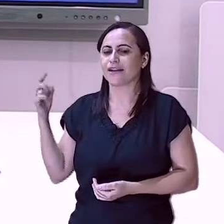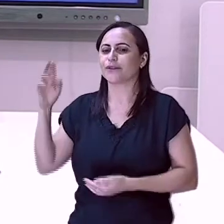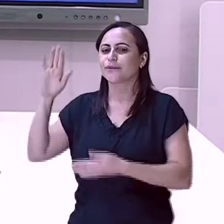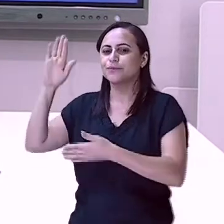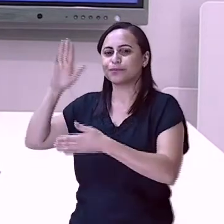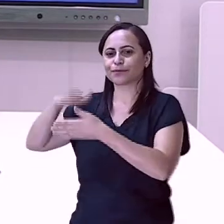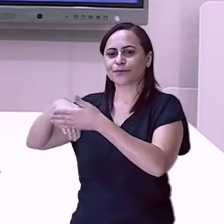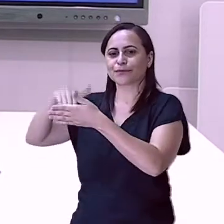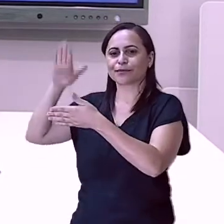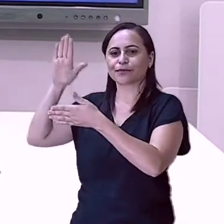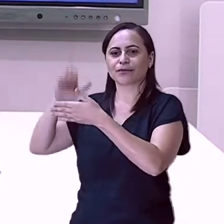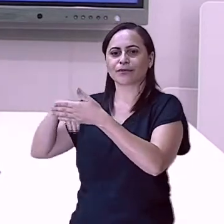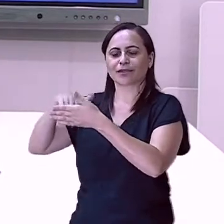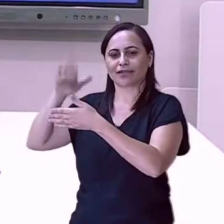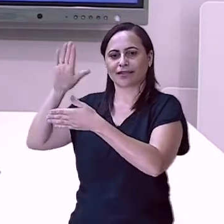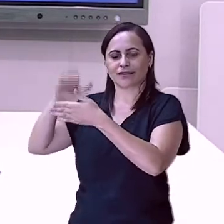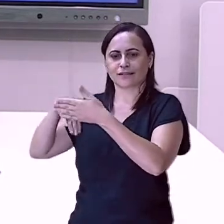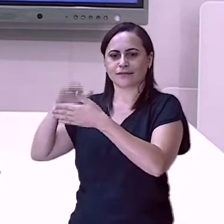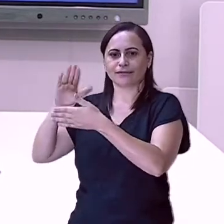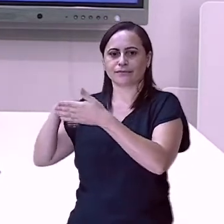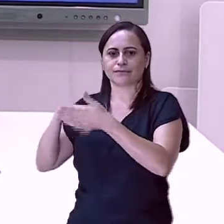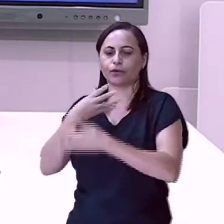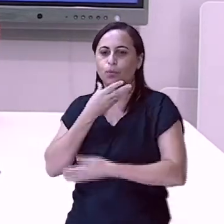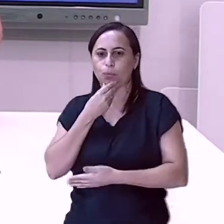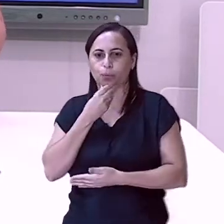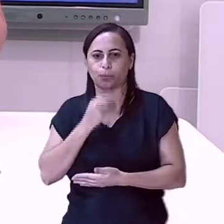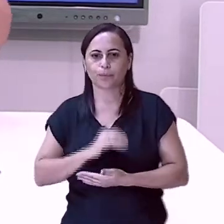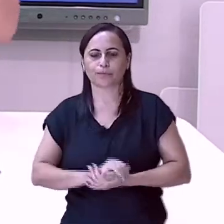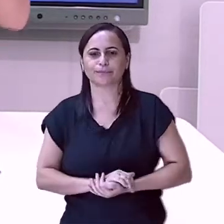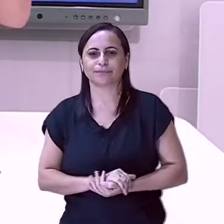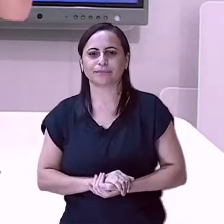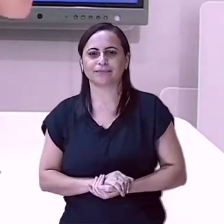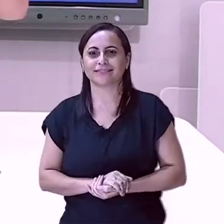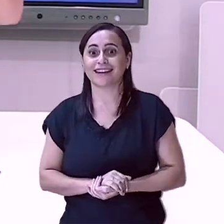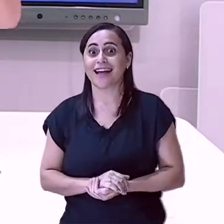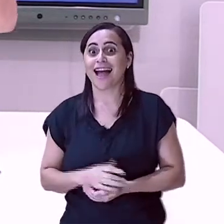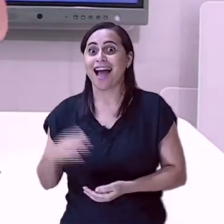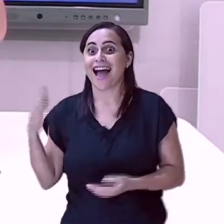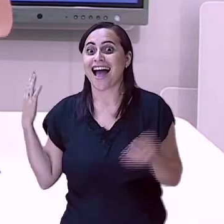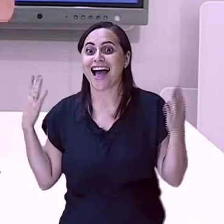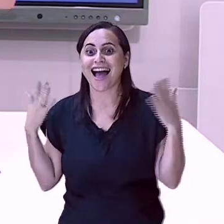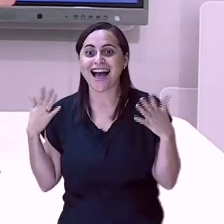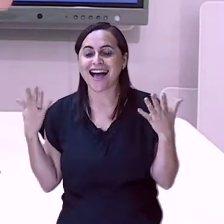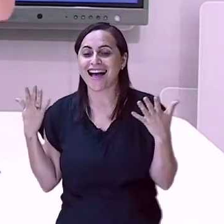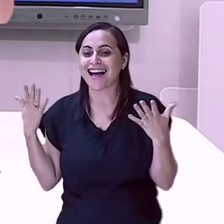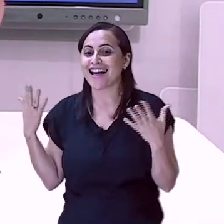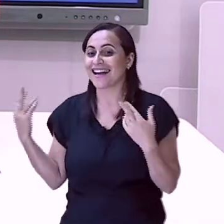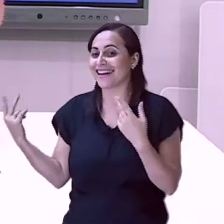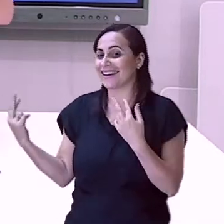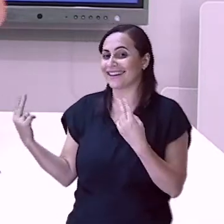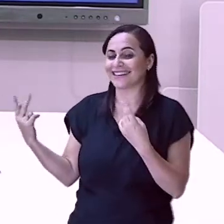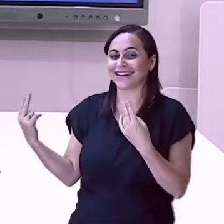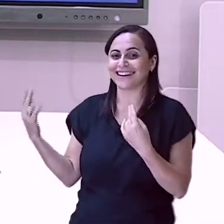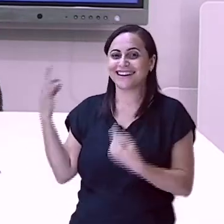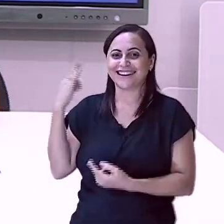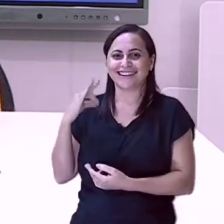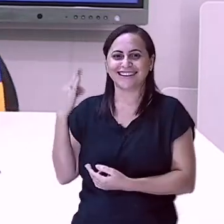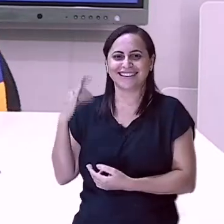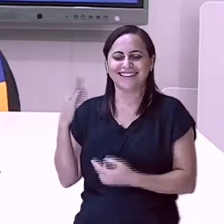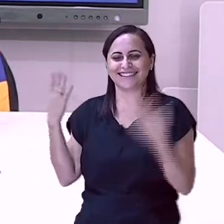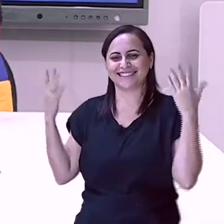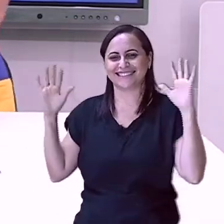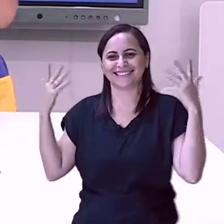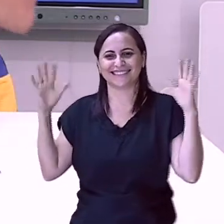Pintou! Não foi falado na poema. Olha! O pintou! Acertei!